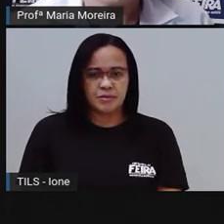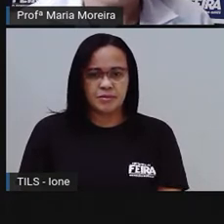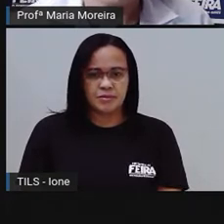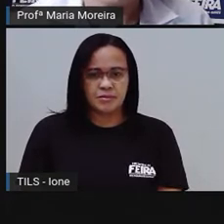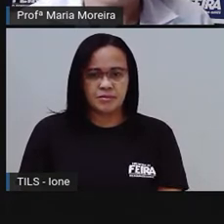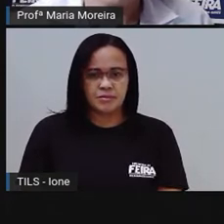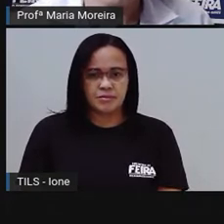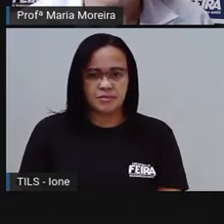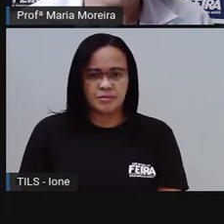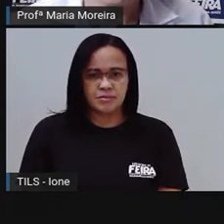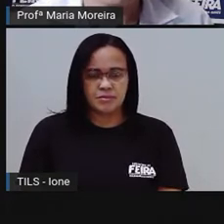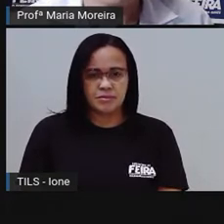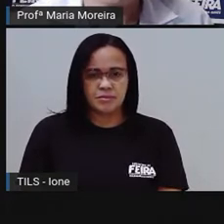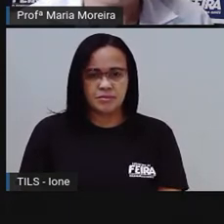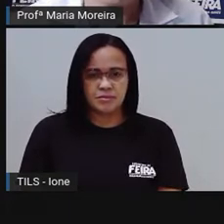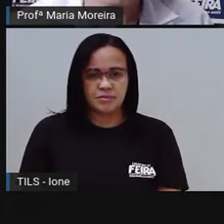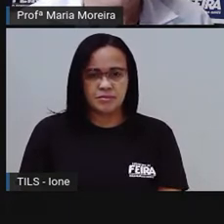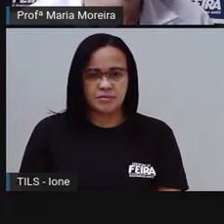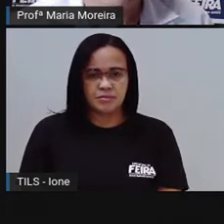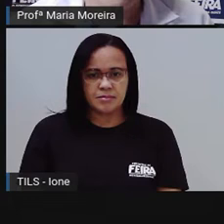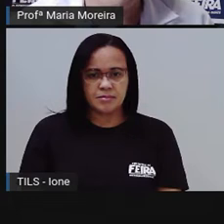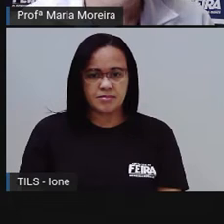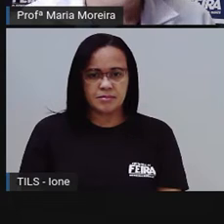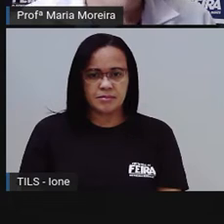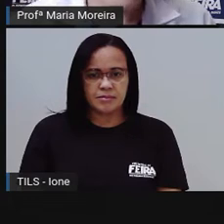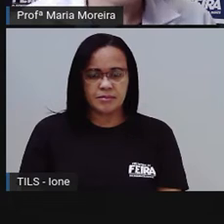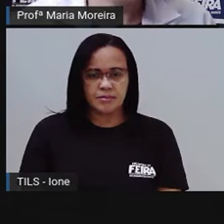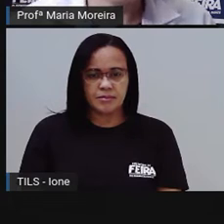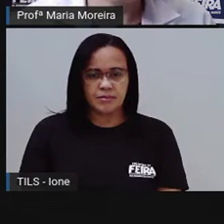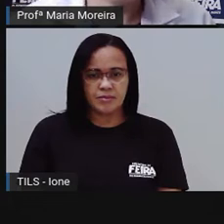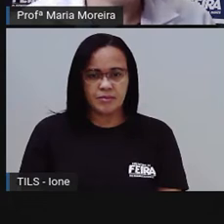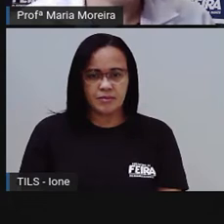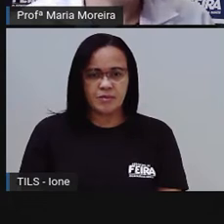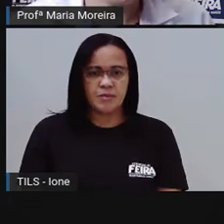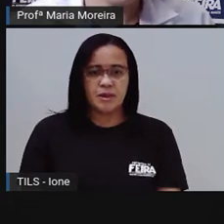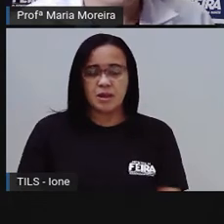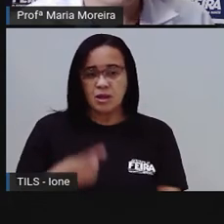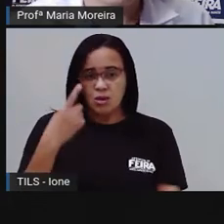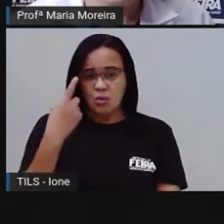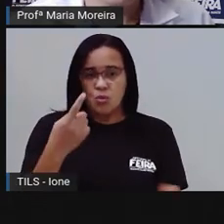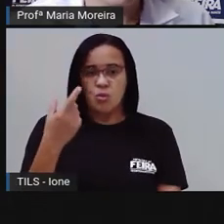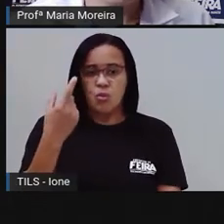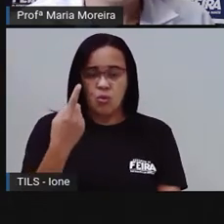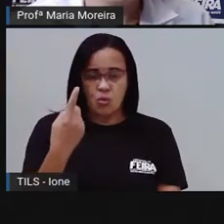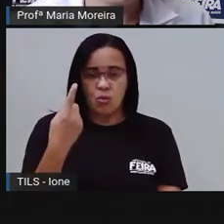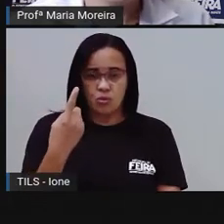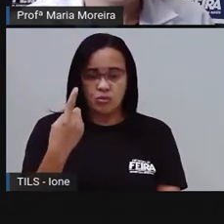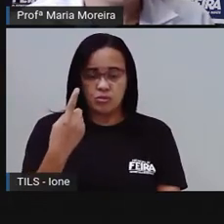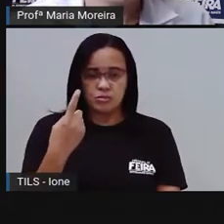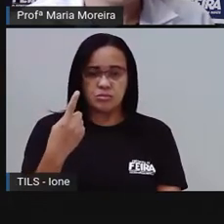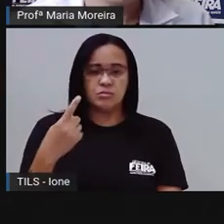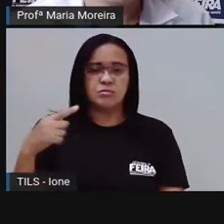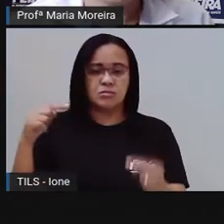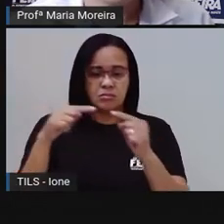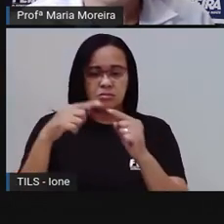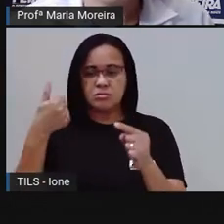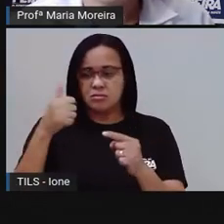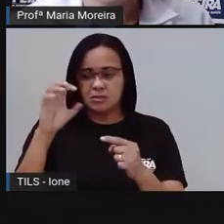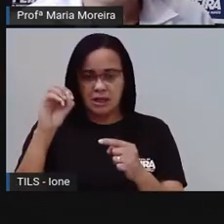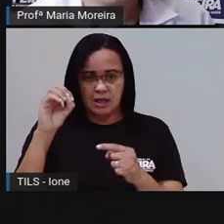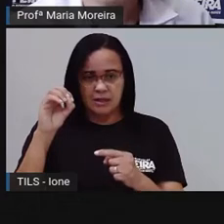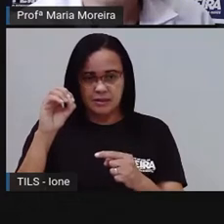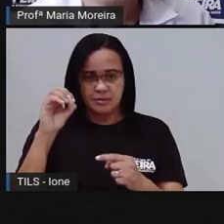Botar no azul. Primeiro eu vou fazer o seguinte, vamos por partes. Aqui eu tenho uma dezena, certo? Então essa minha dezena aqui,